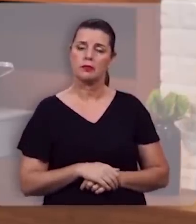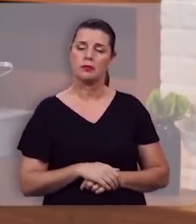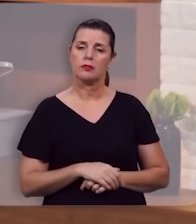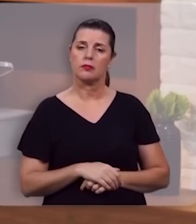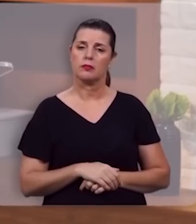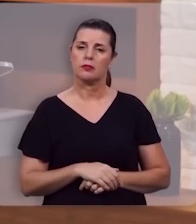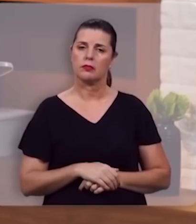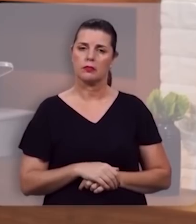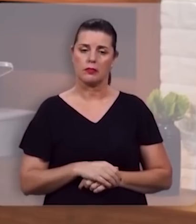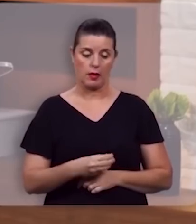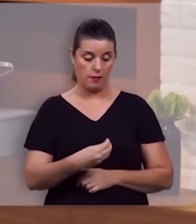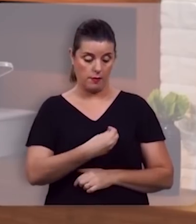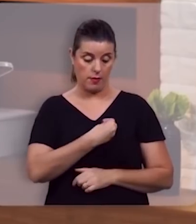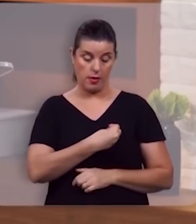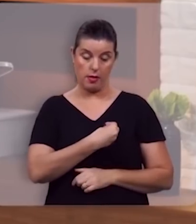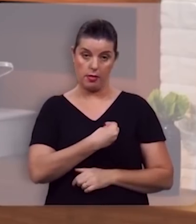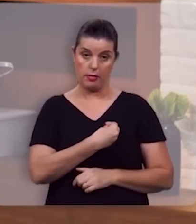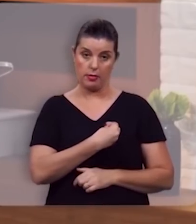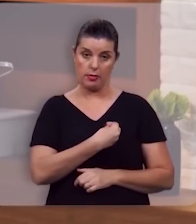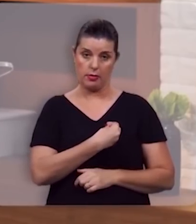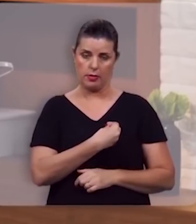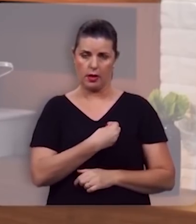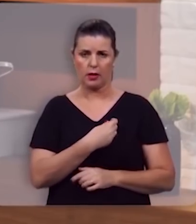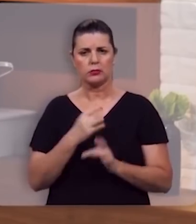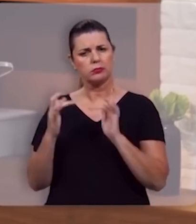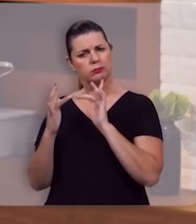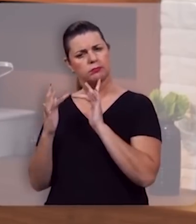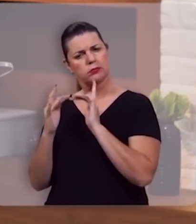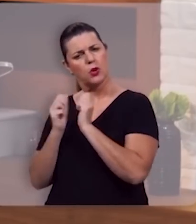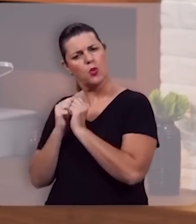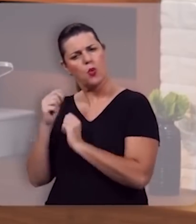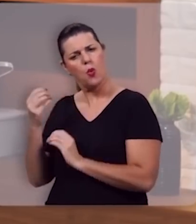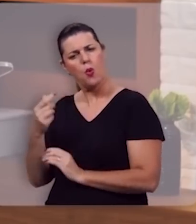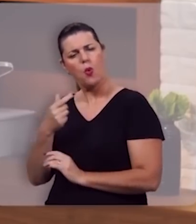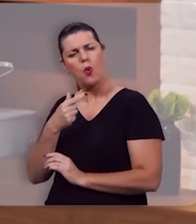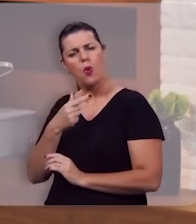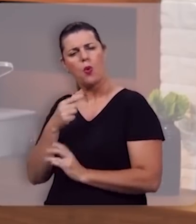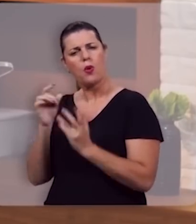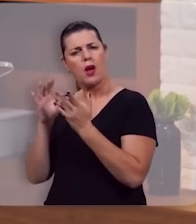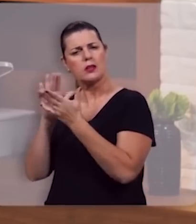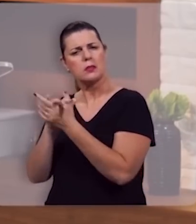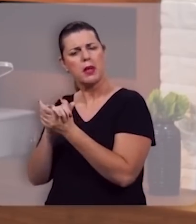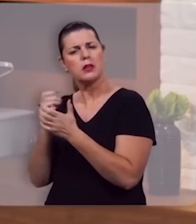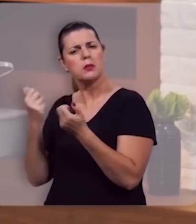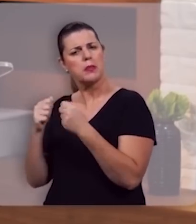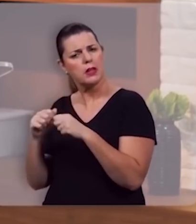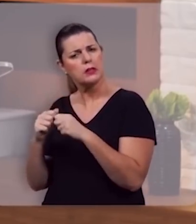a vida íntima do casal precisa ser cultivada